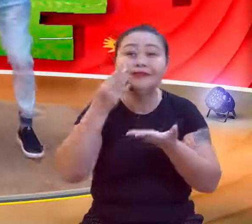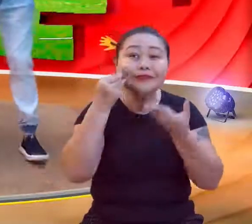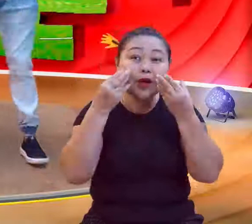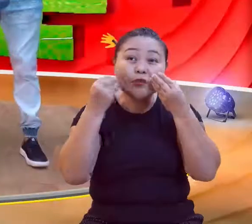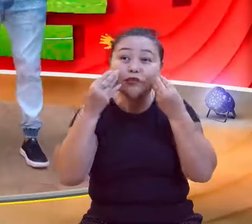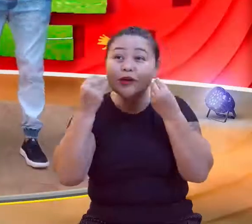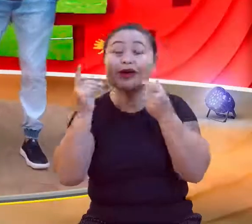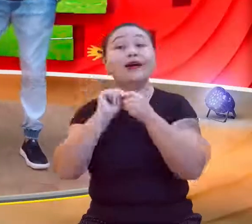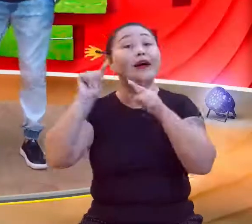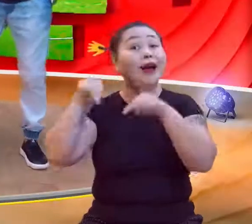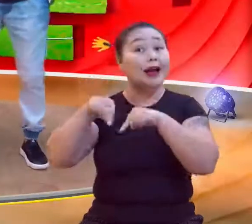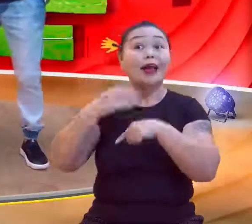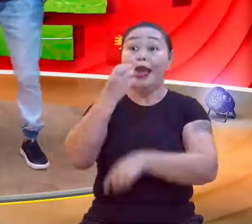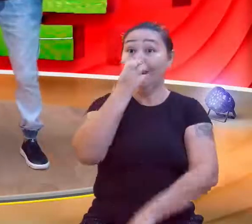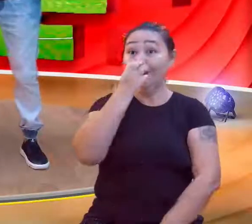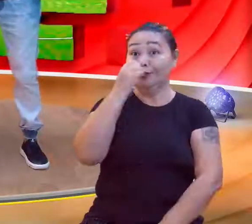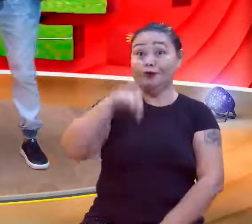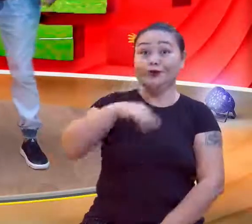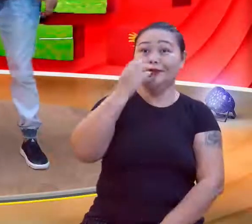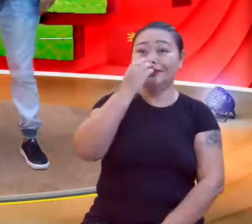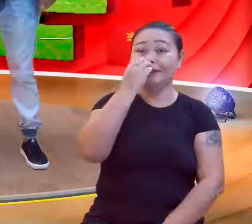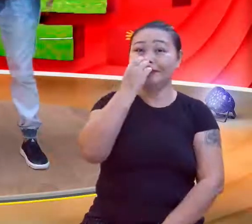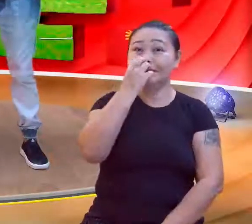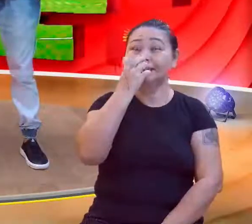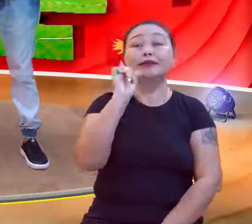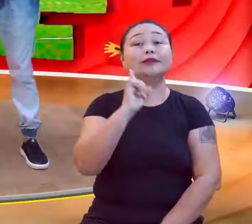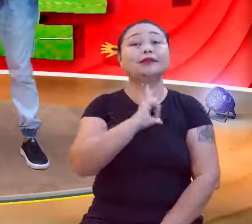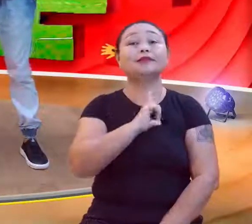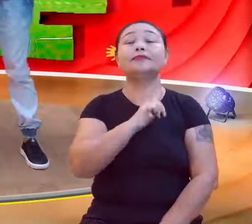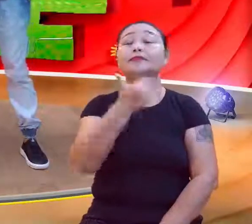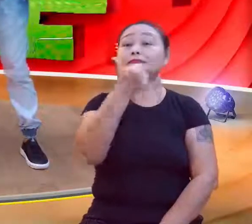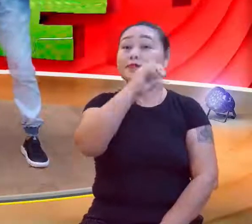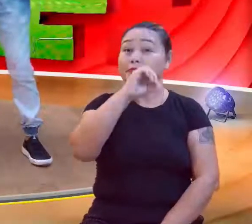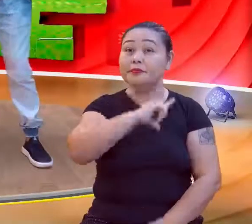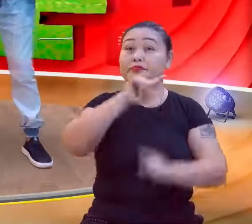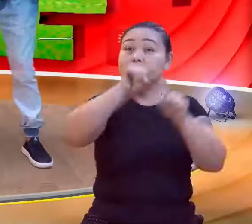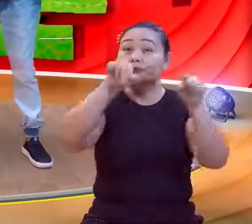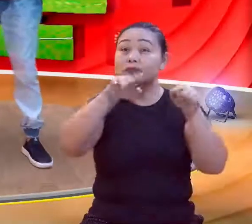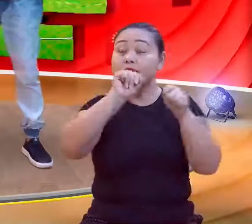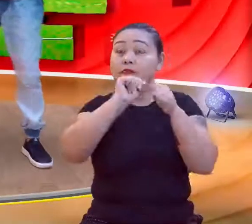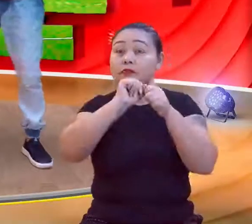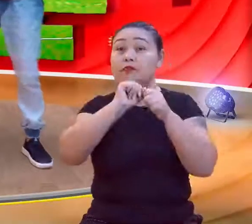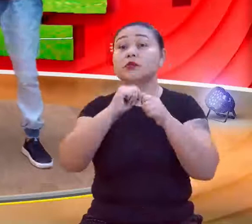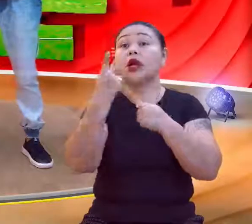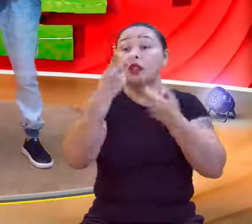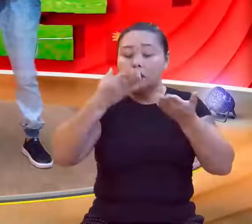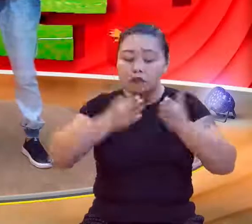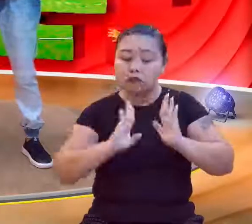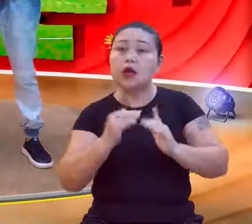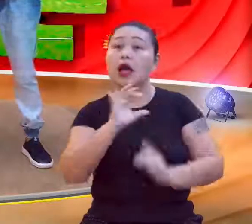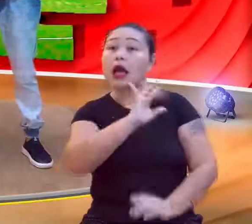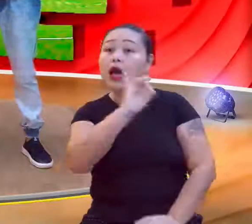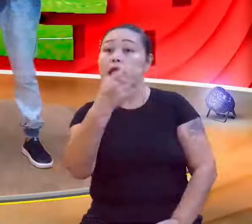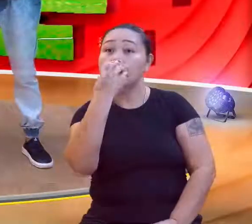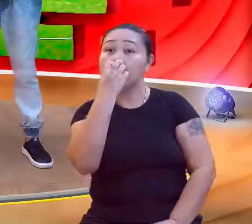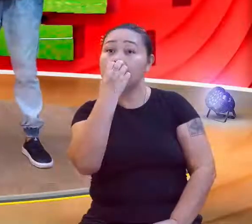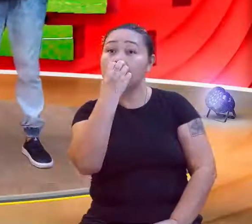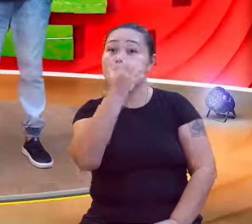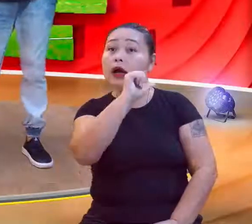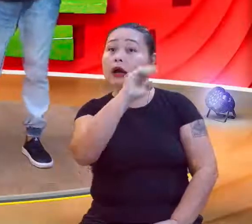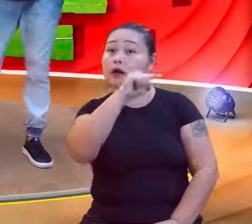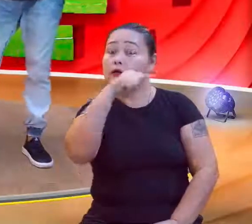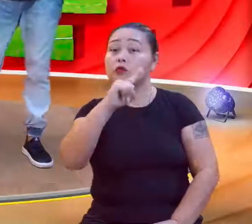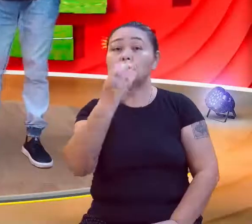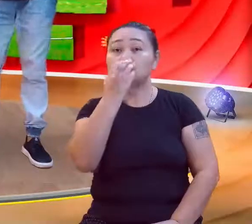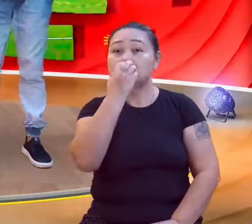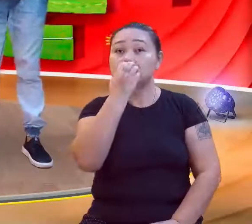Aqui já é muito cachorro, né? Então, 100 pares de cães num canil, nasce dois filhotes para cada cão. Nossa Senhora. Então,